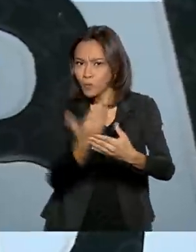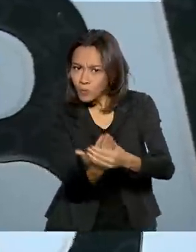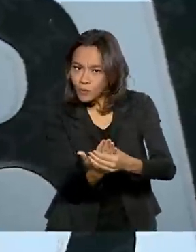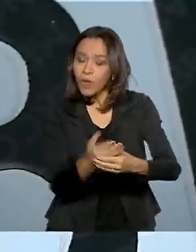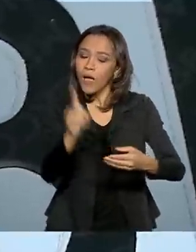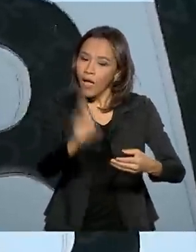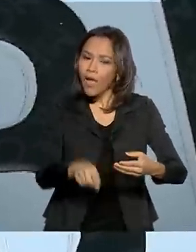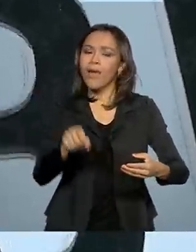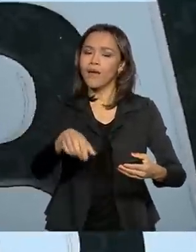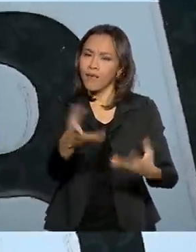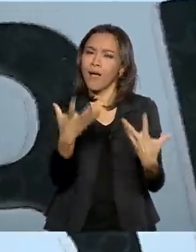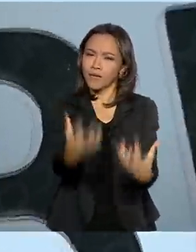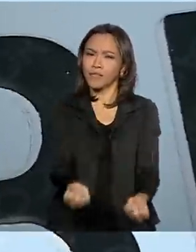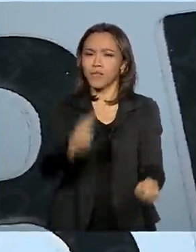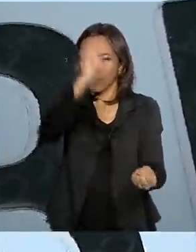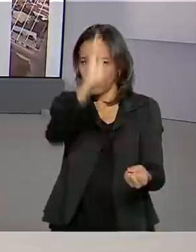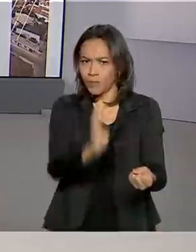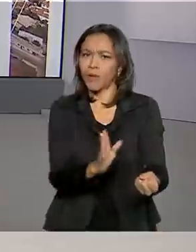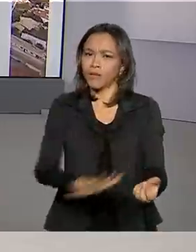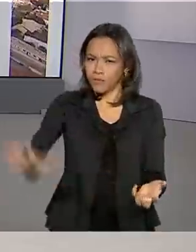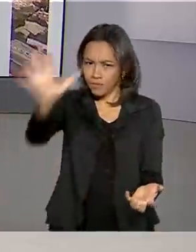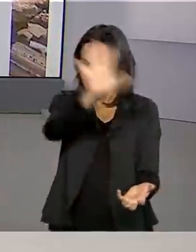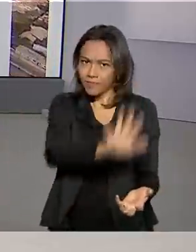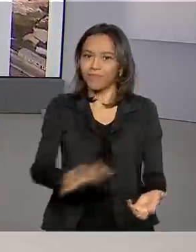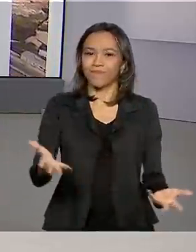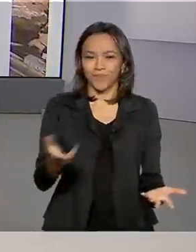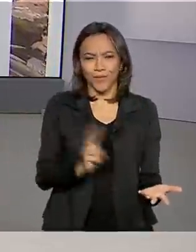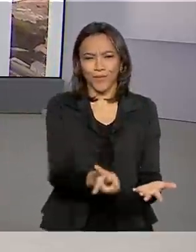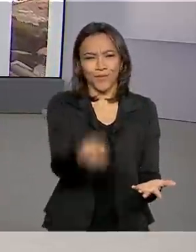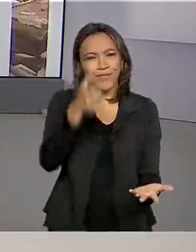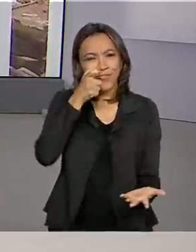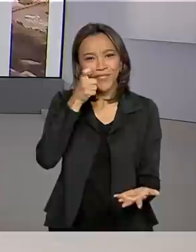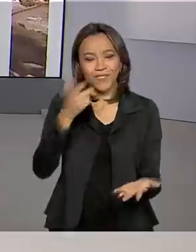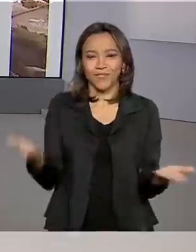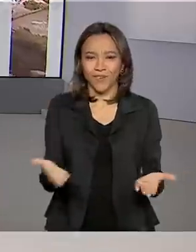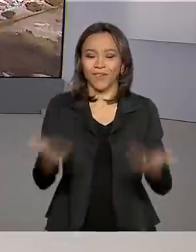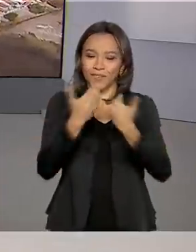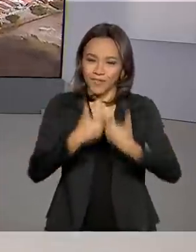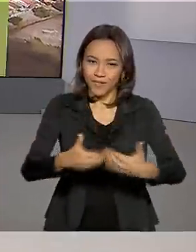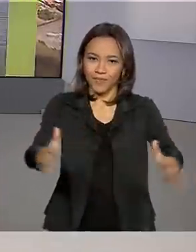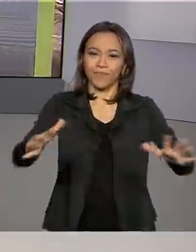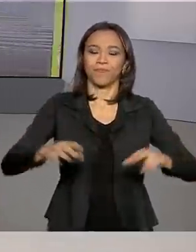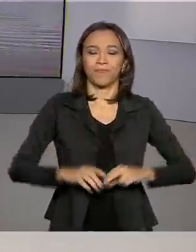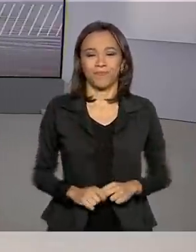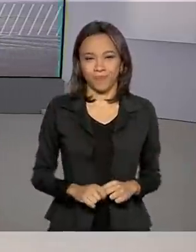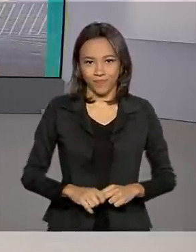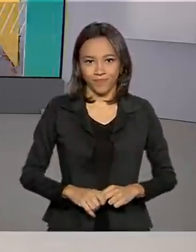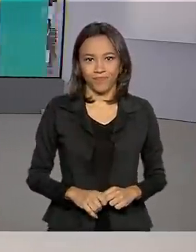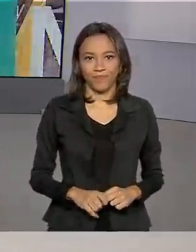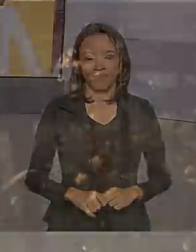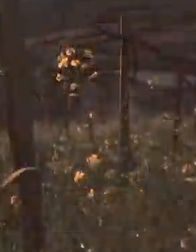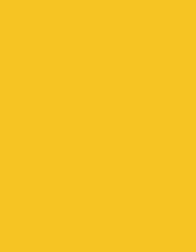ser adotado em todo o território nacional. Fique com a gente, o Brasil em dia já está no ar.